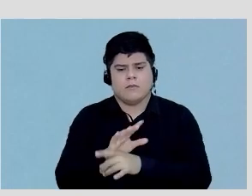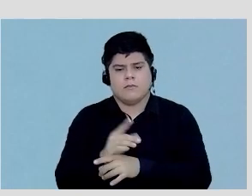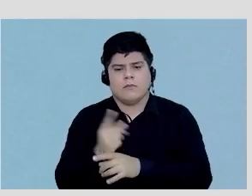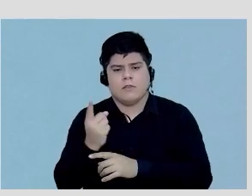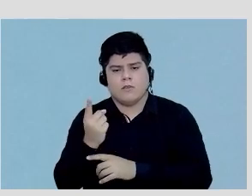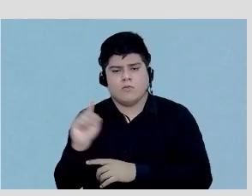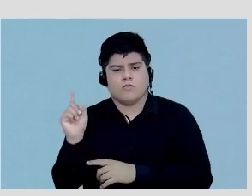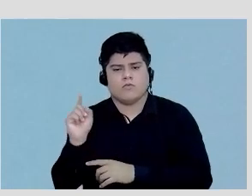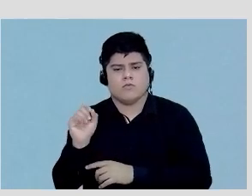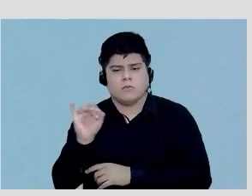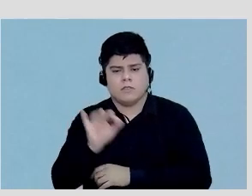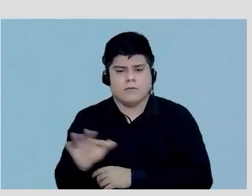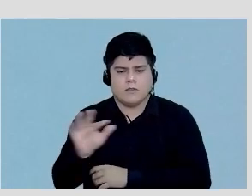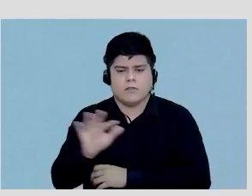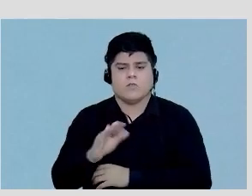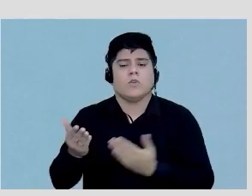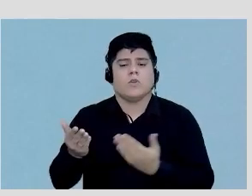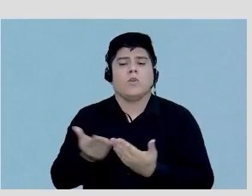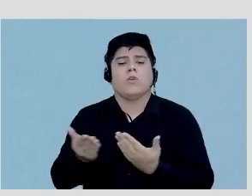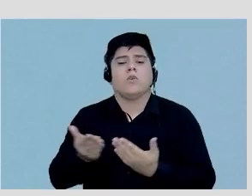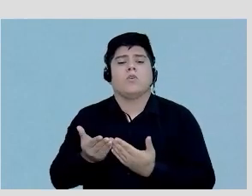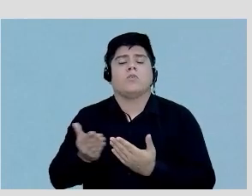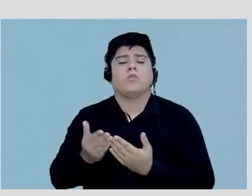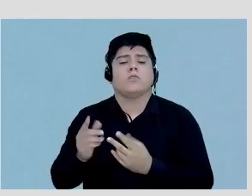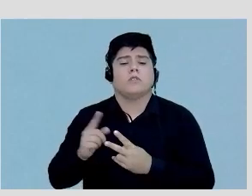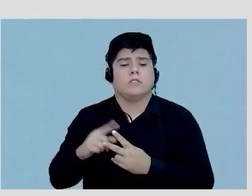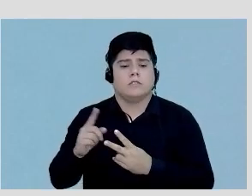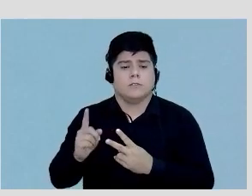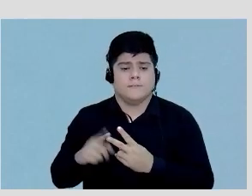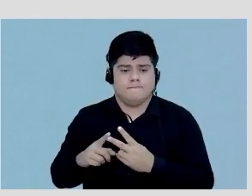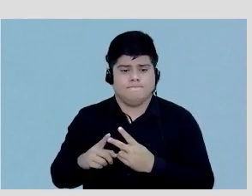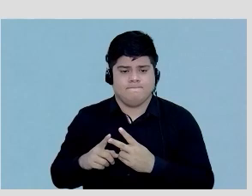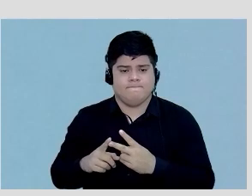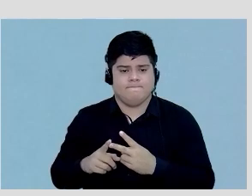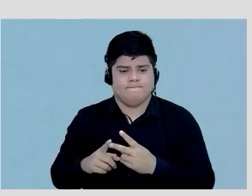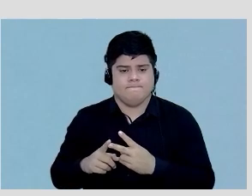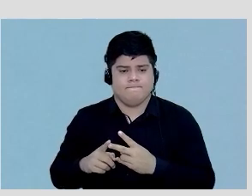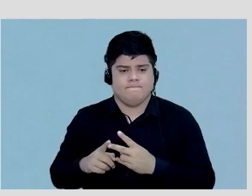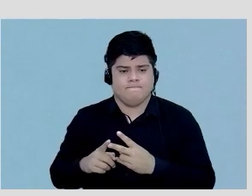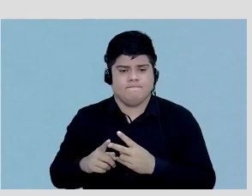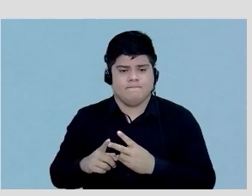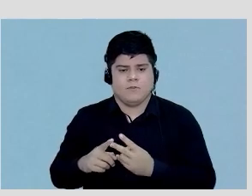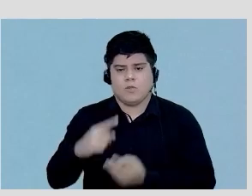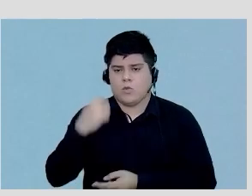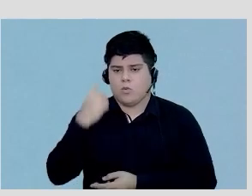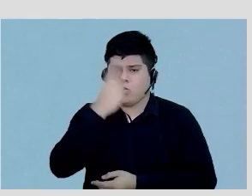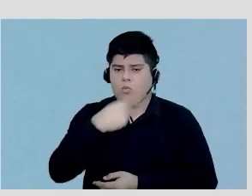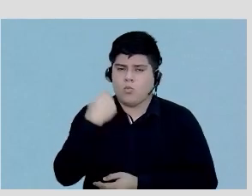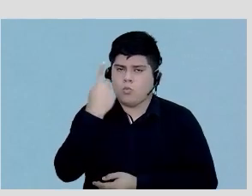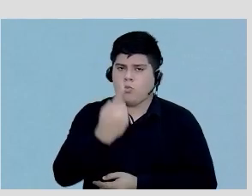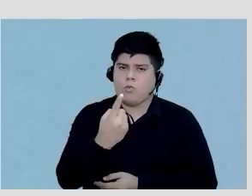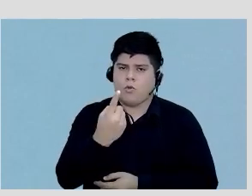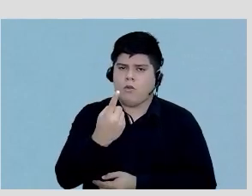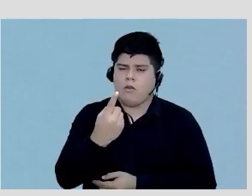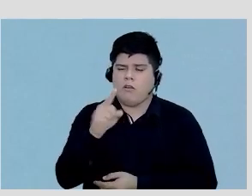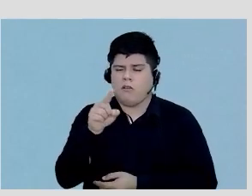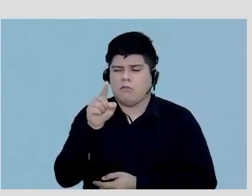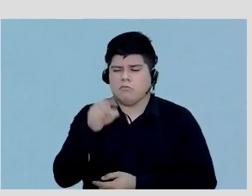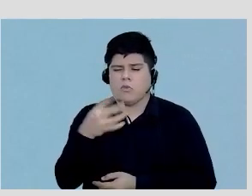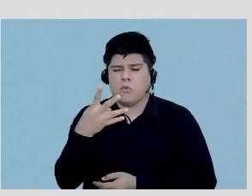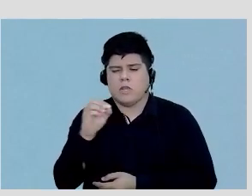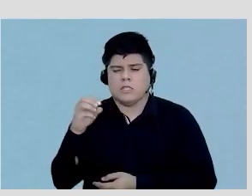imagem, ele hoje é feito nas duas fases, no estoprocardíaco, em 1 hora e 40, menos de duas horas.